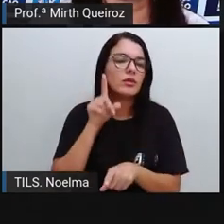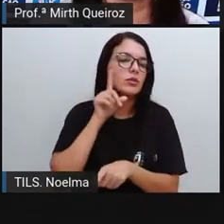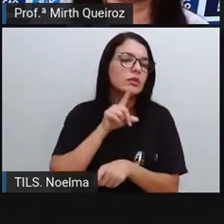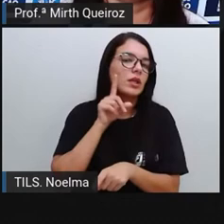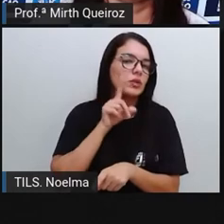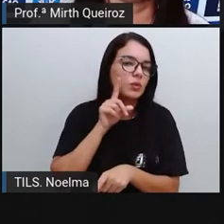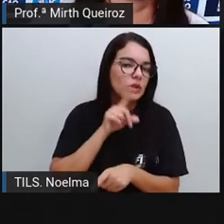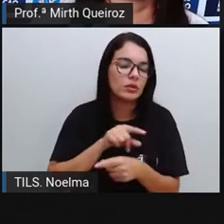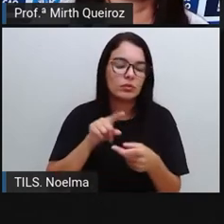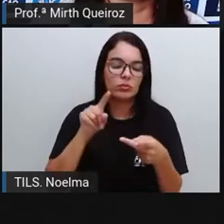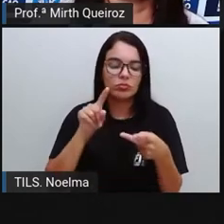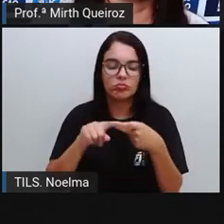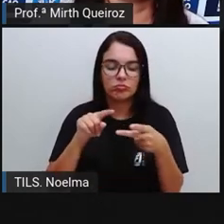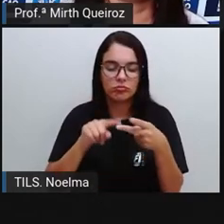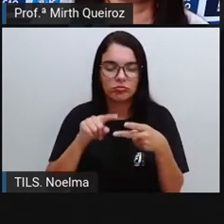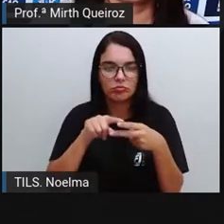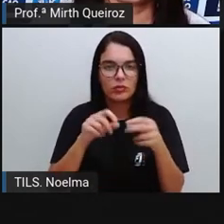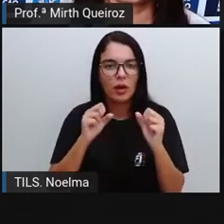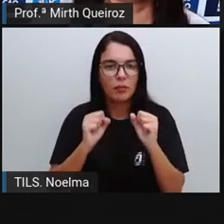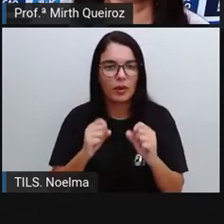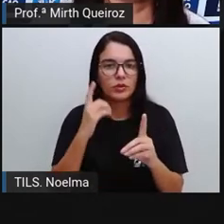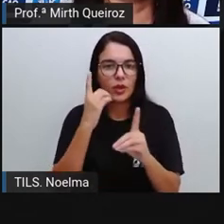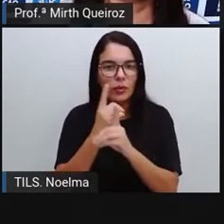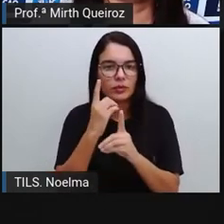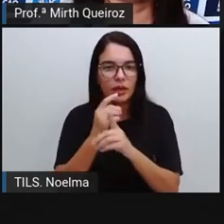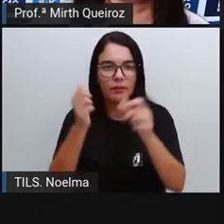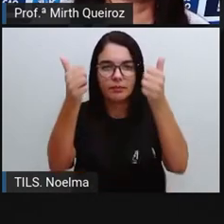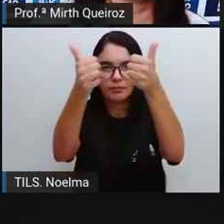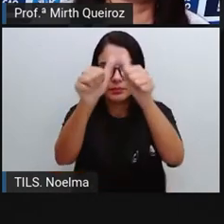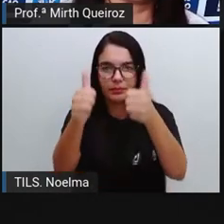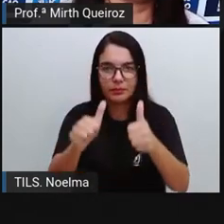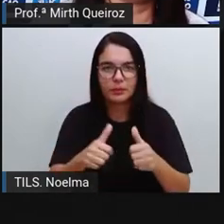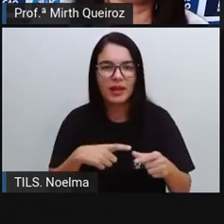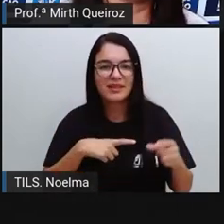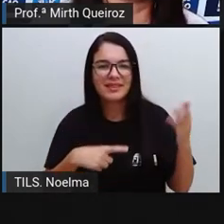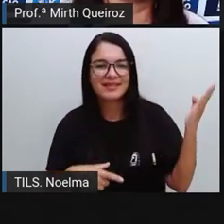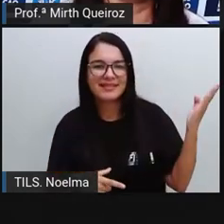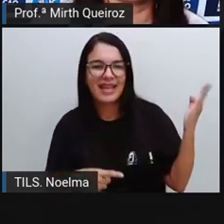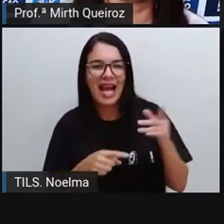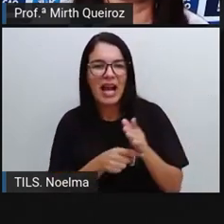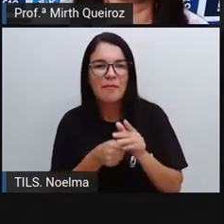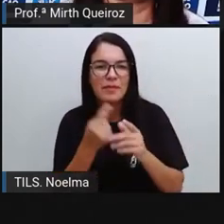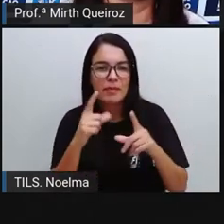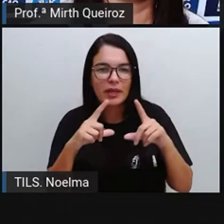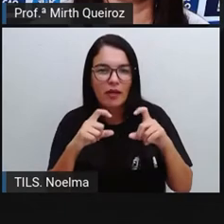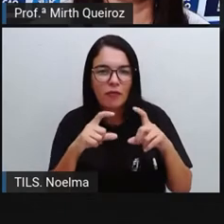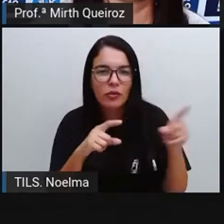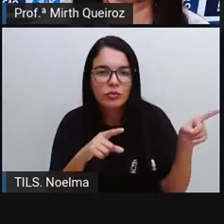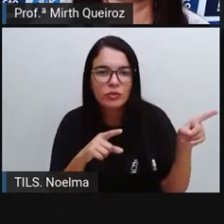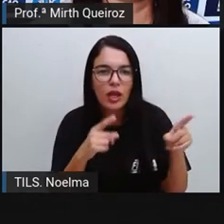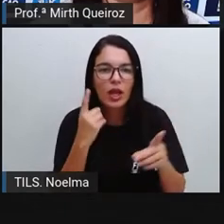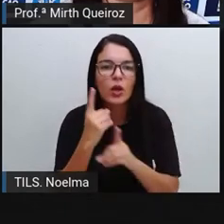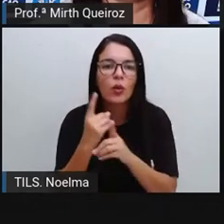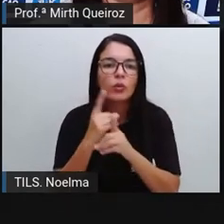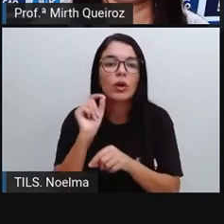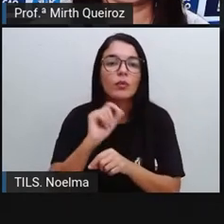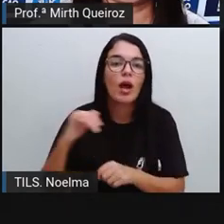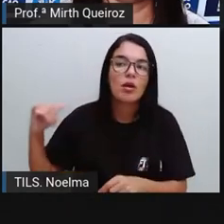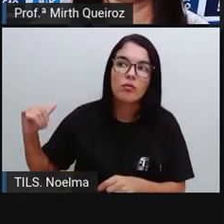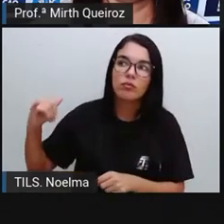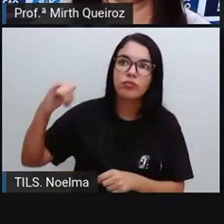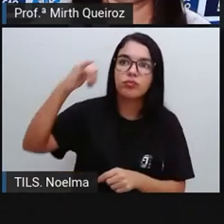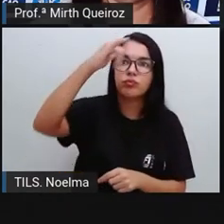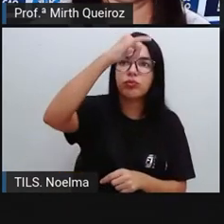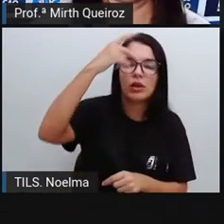vamos encontrar algumas dessas esculturas. Aí nós temos aqui uma escultura, essa primeira escultura, que ela se encontra no aeroporto de São